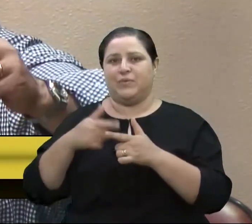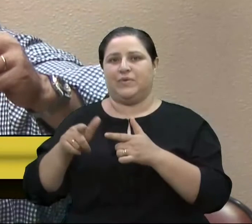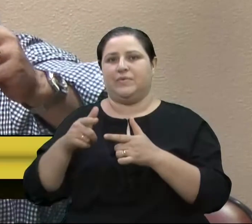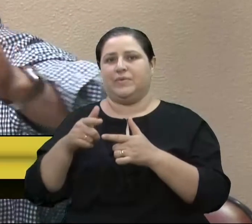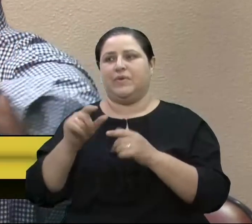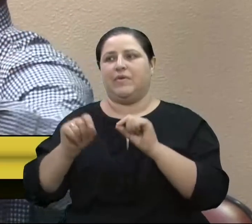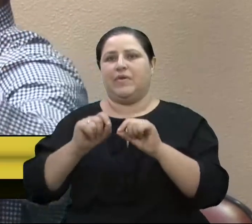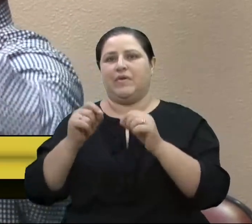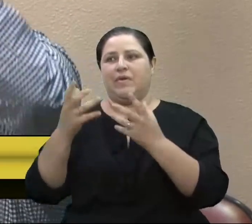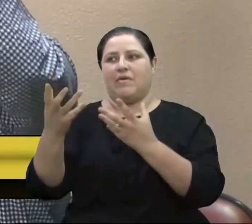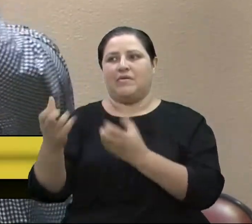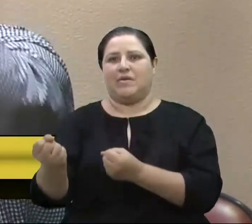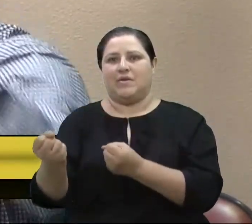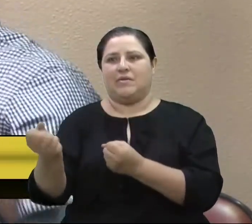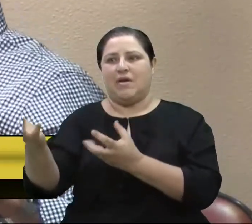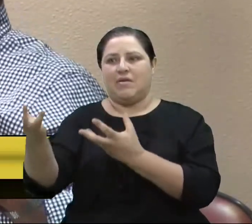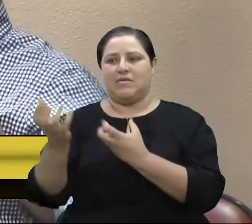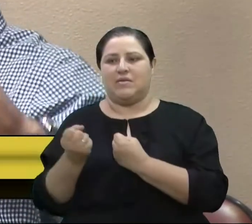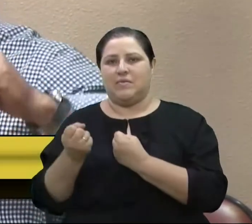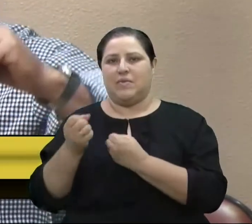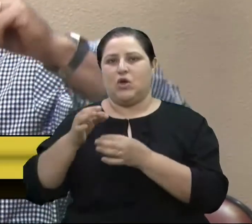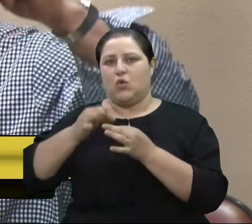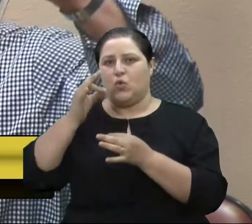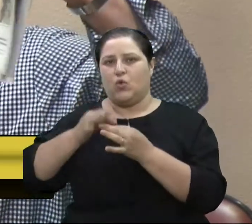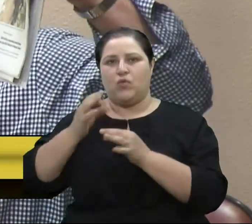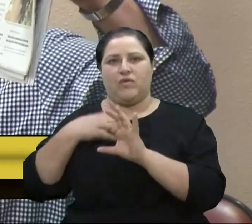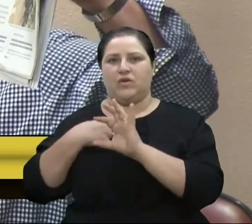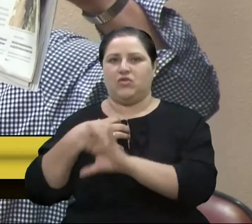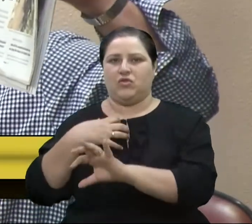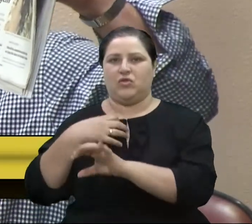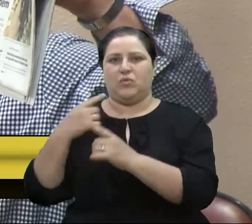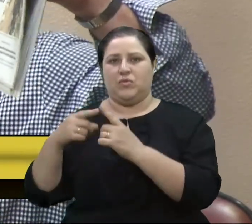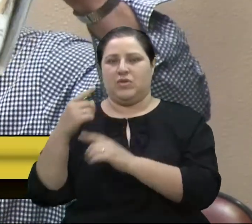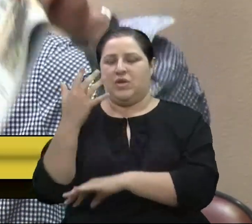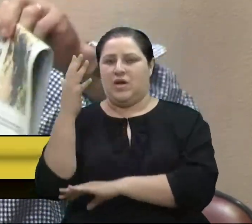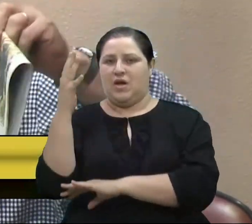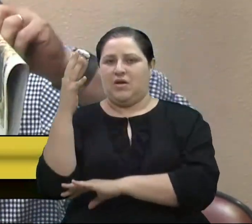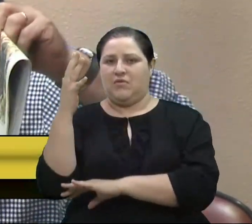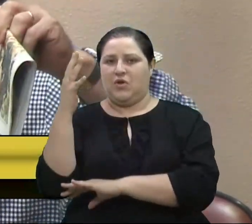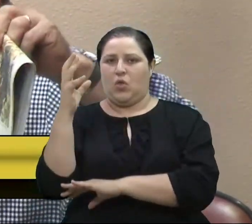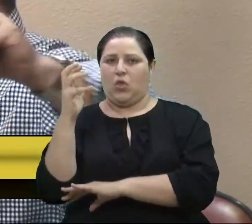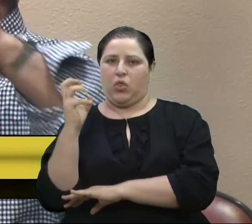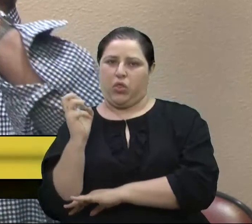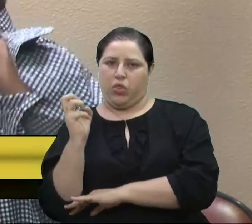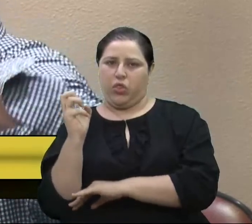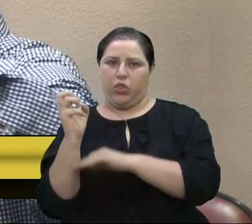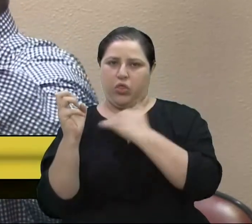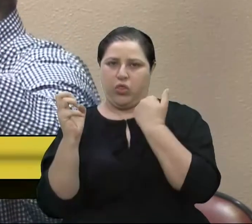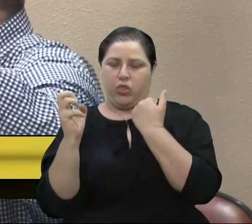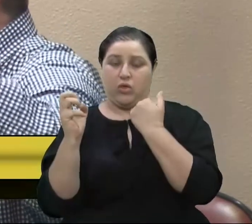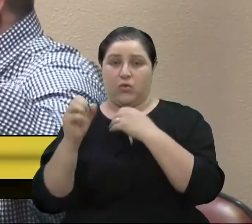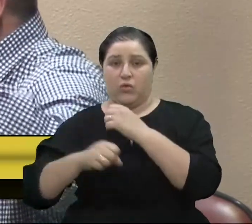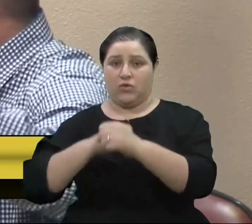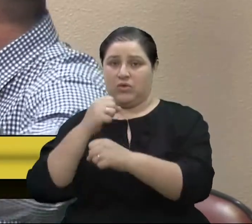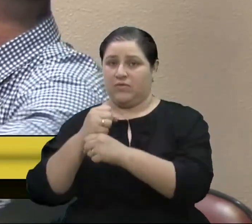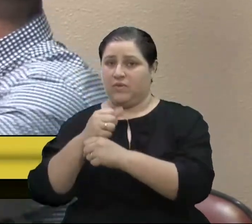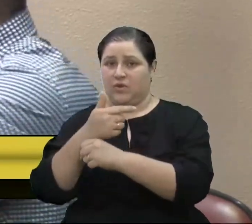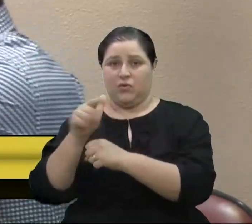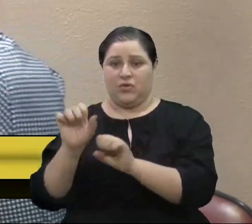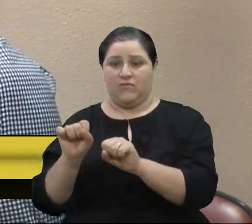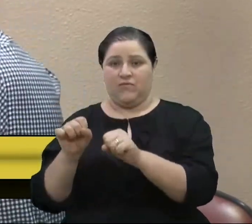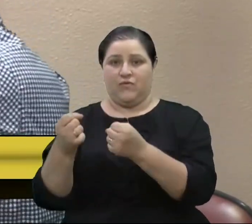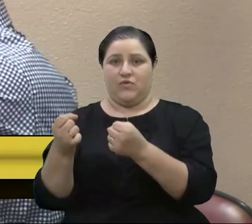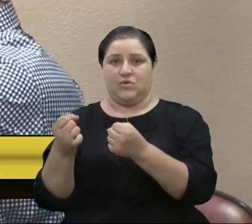e a perda é o ano que vem também, porque essa pareira que praticamente está morrendo, o ano que vem não vai ter força